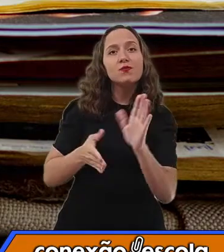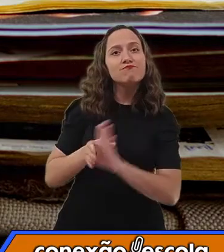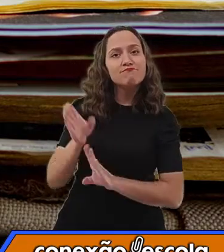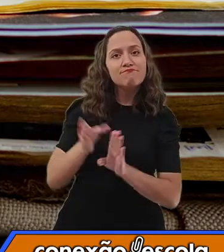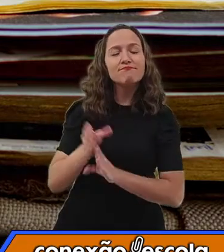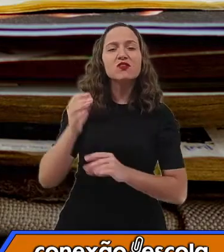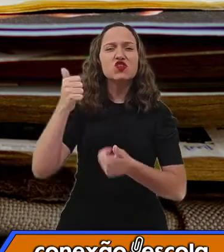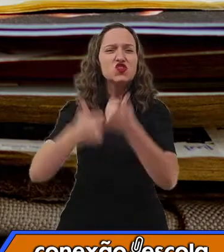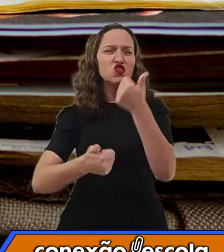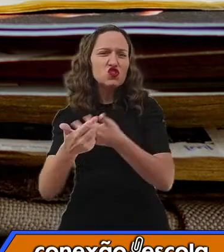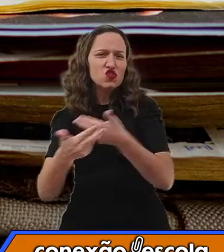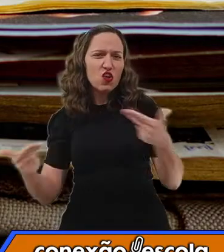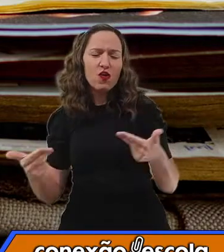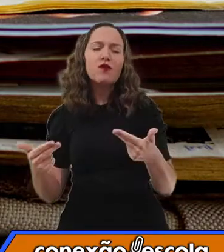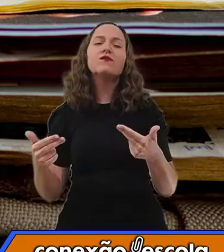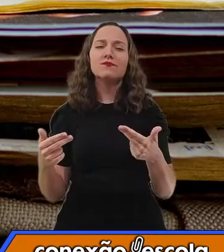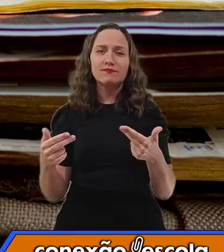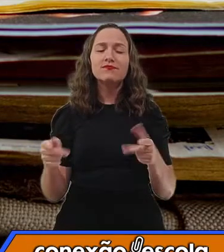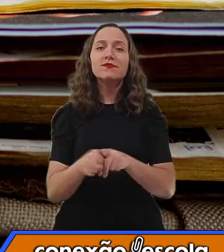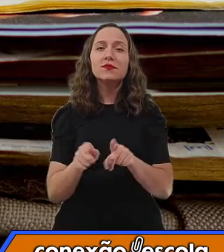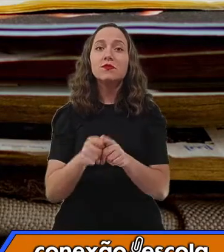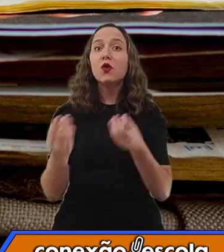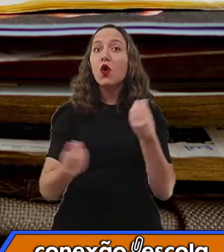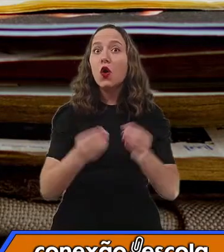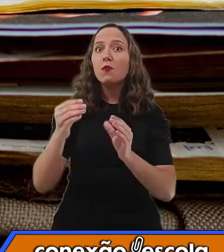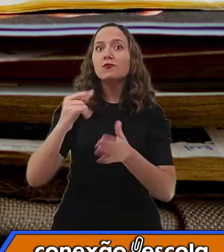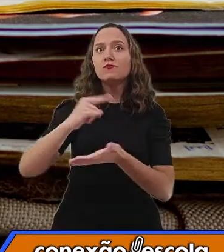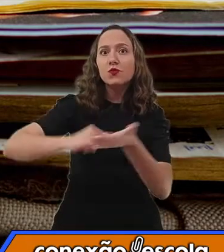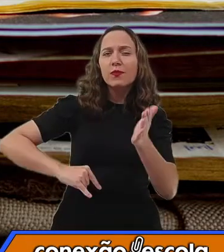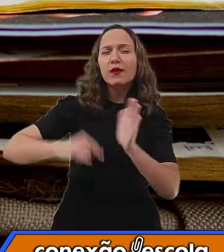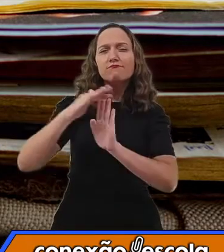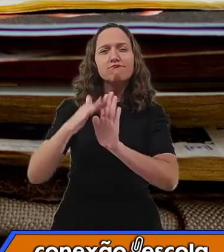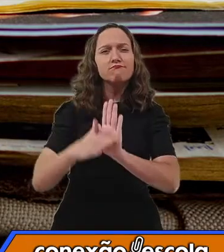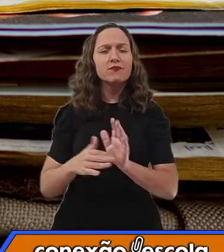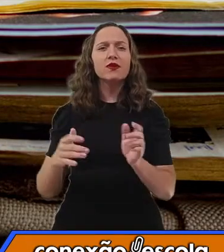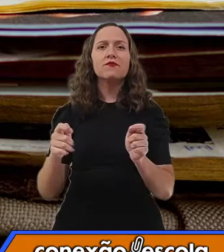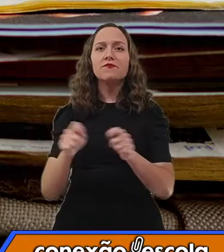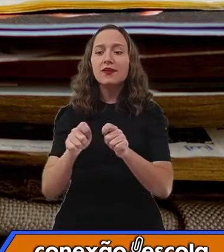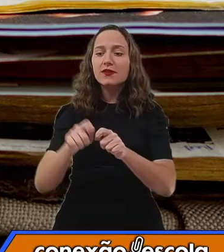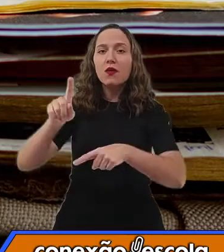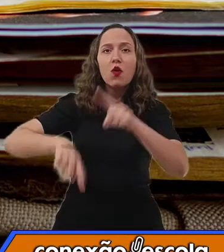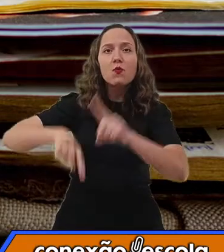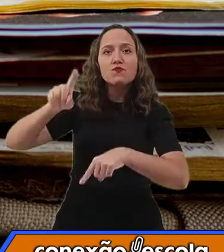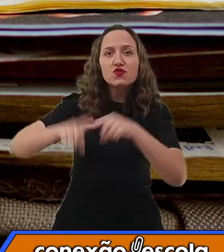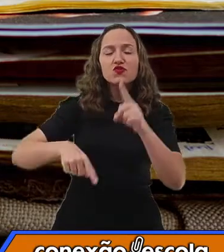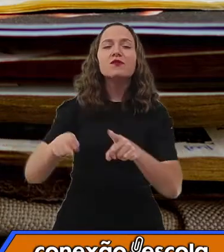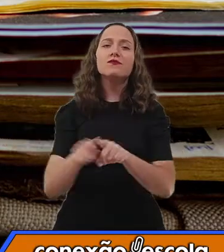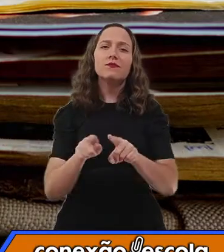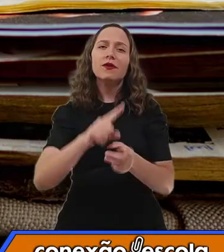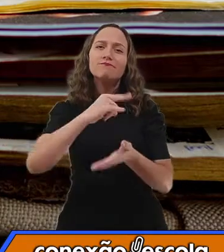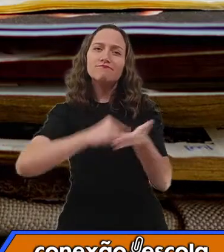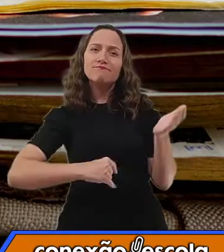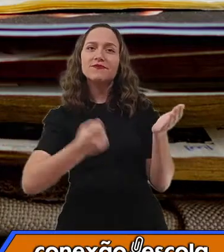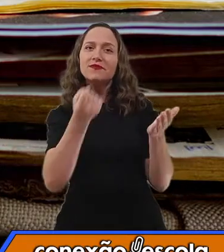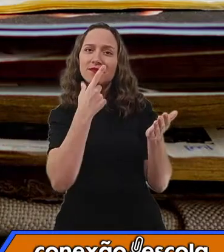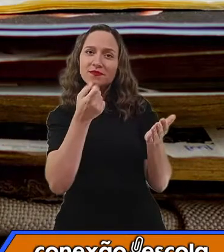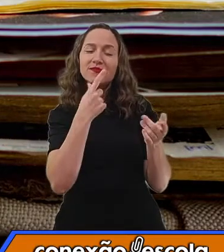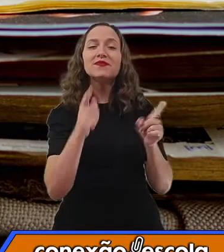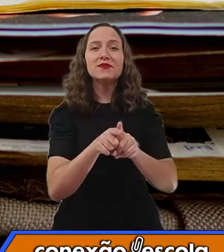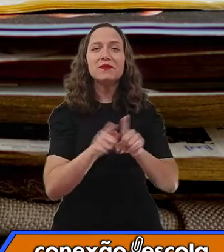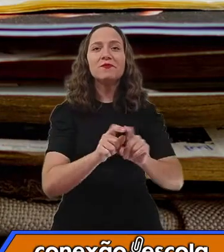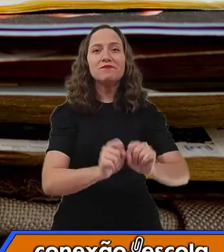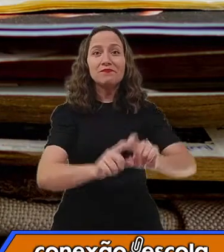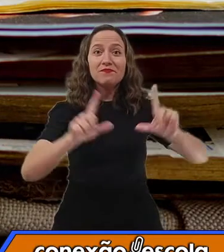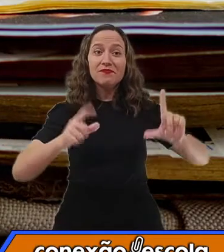instruções para montar ou construir algo, vimos bula de medicamento e folheto explicativo.